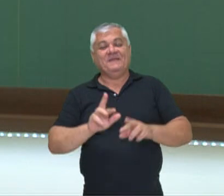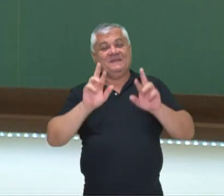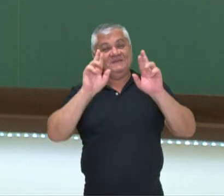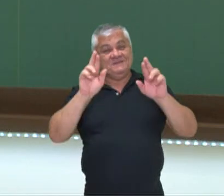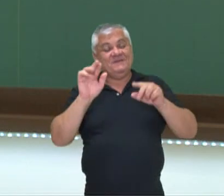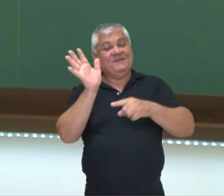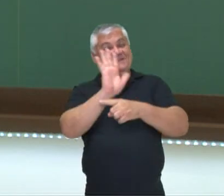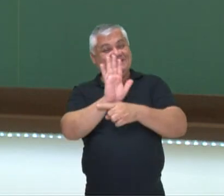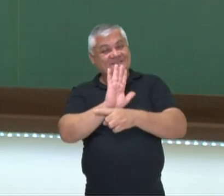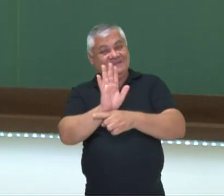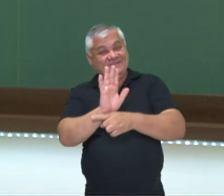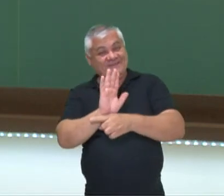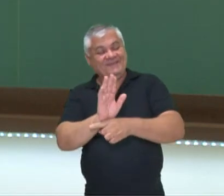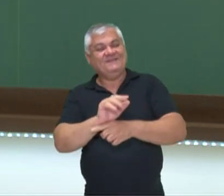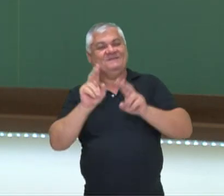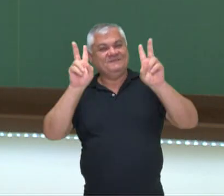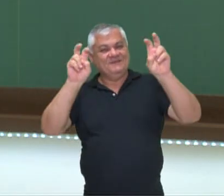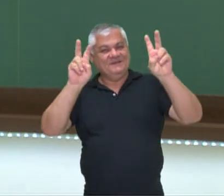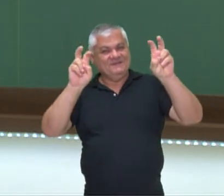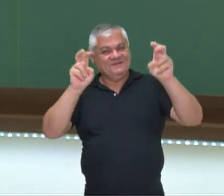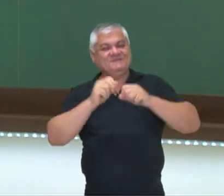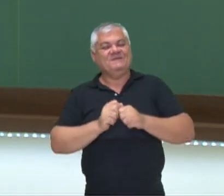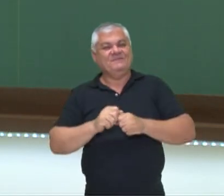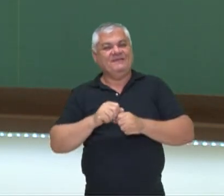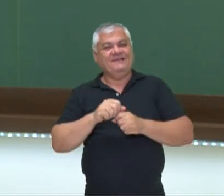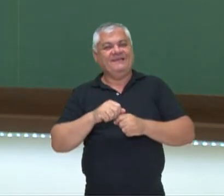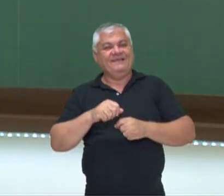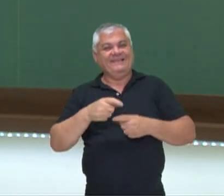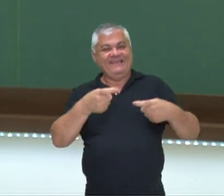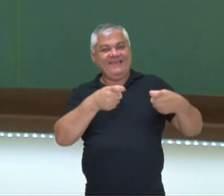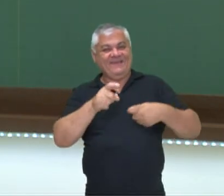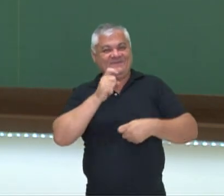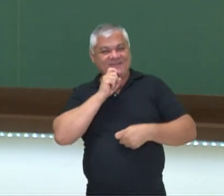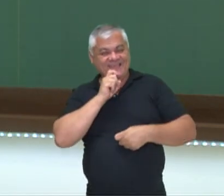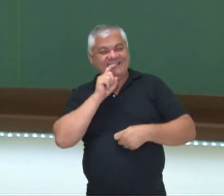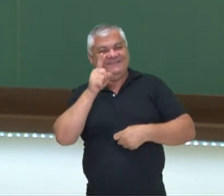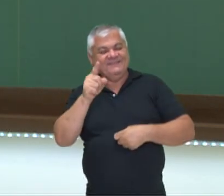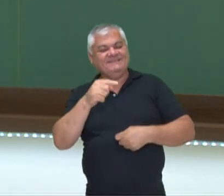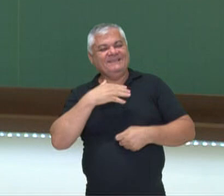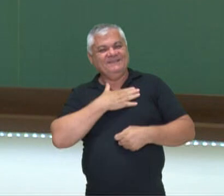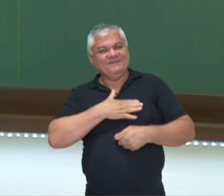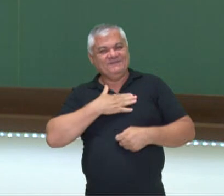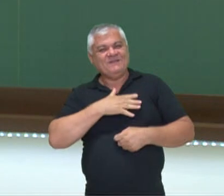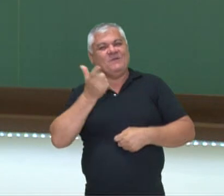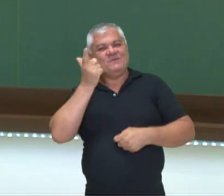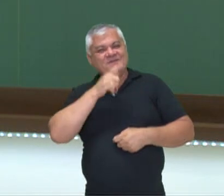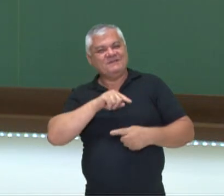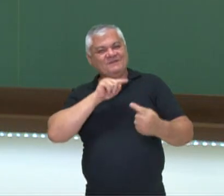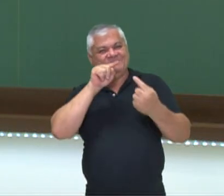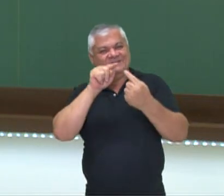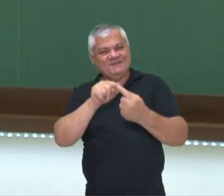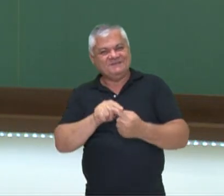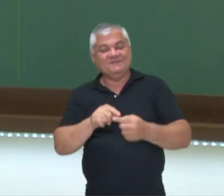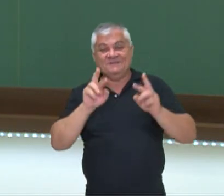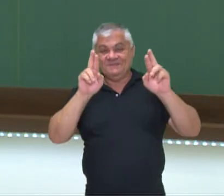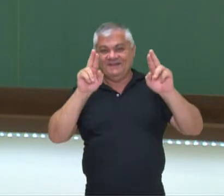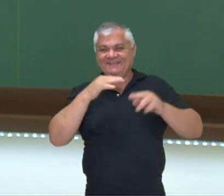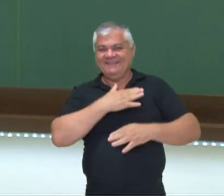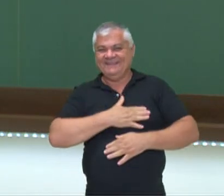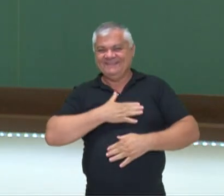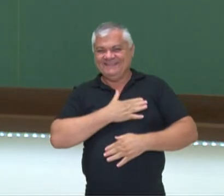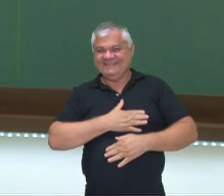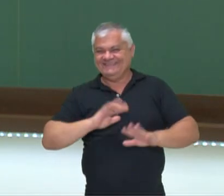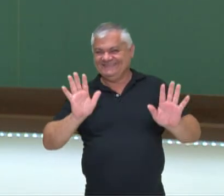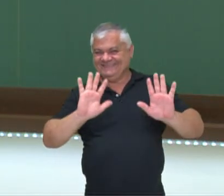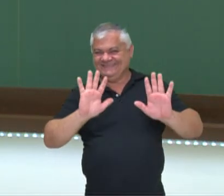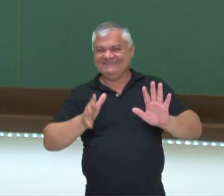então, que nesse vídeo, onde nós falamos sobre a Guerra Fria e suas características, vocês tenham alcançado o nosso objetivo. Espero que tenham gostado.